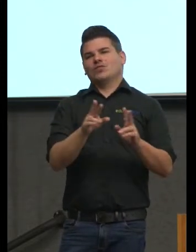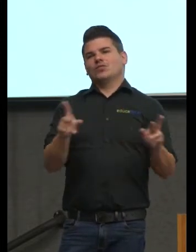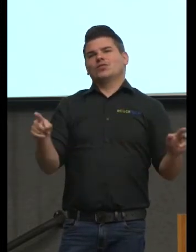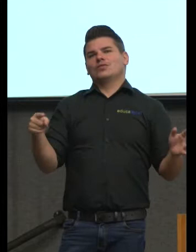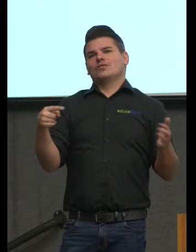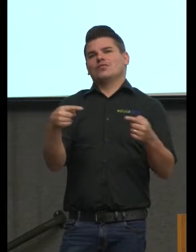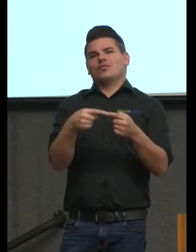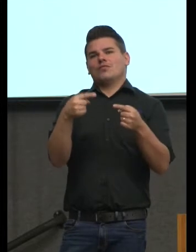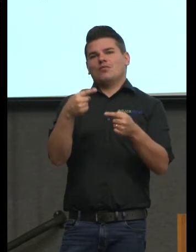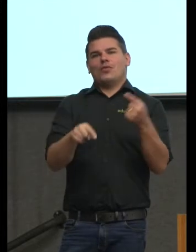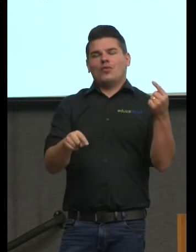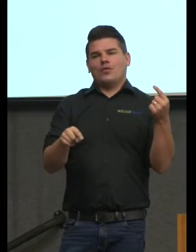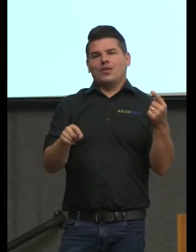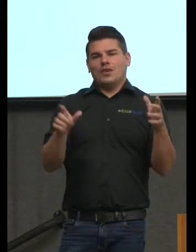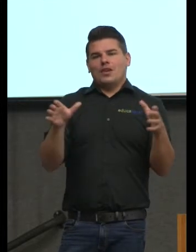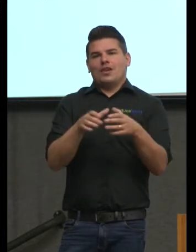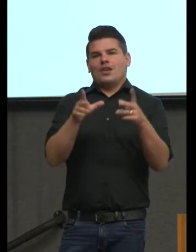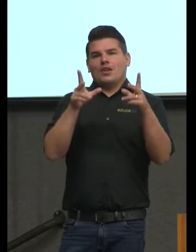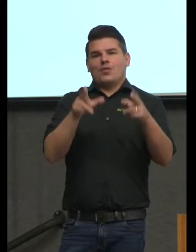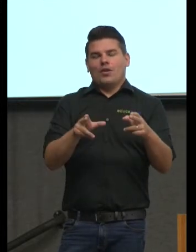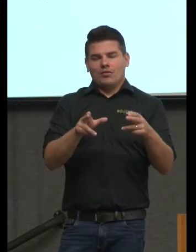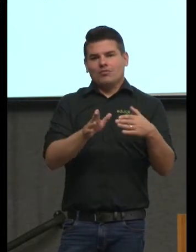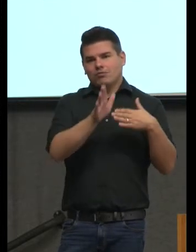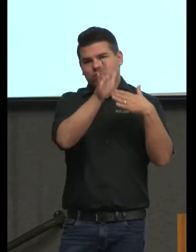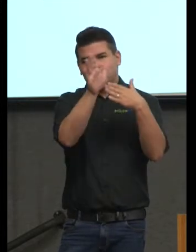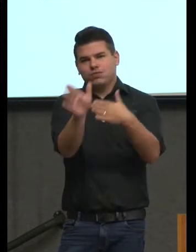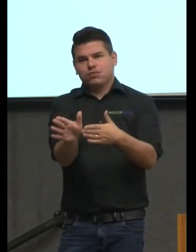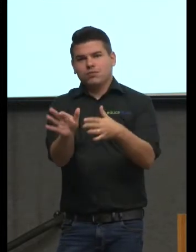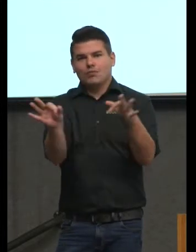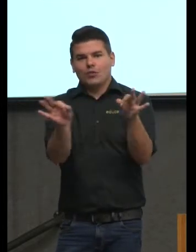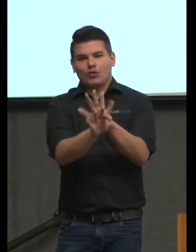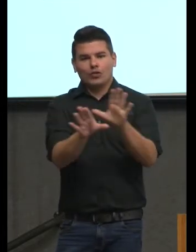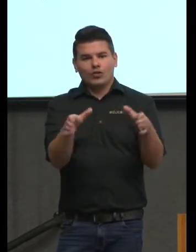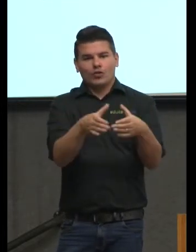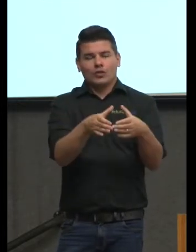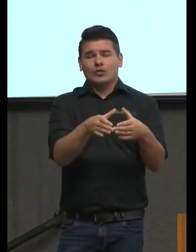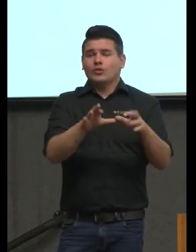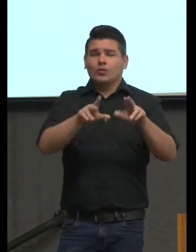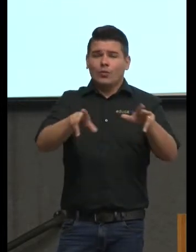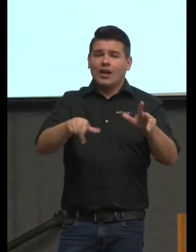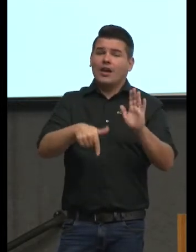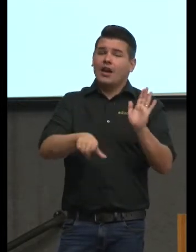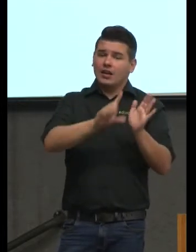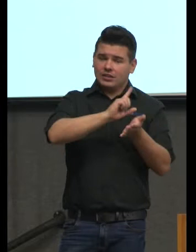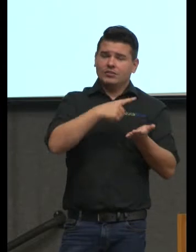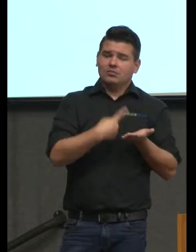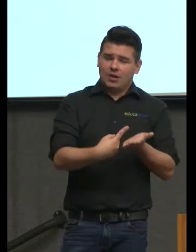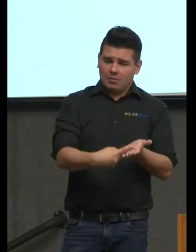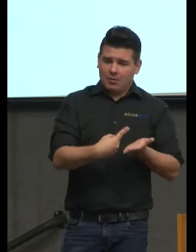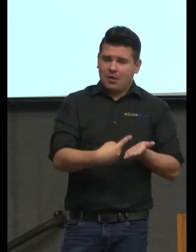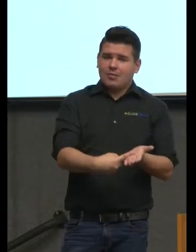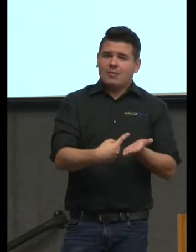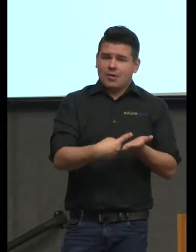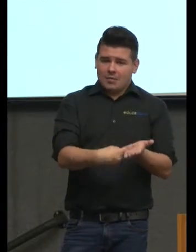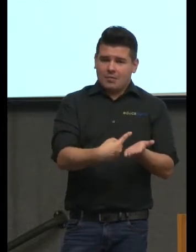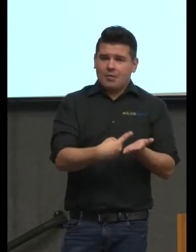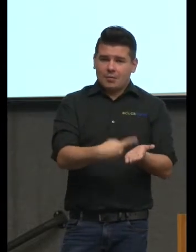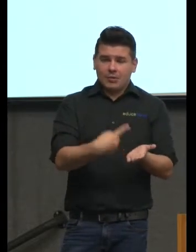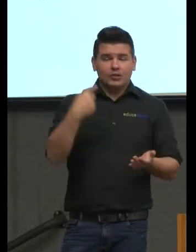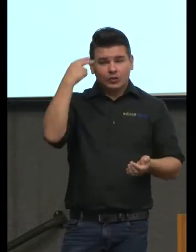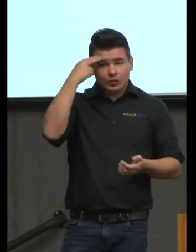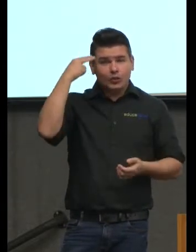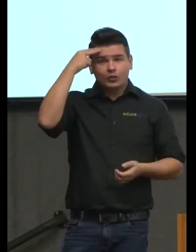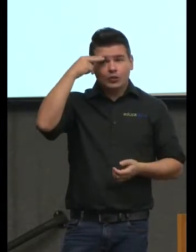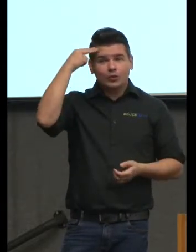puro fortuito um puro um puro não a gente planeja a gente sonha